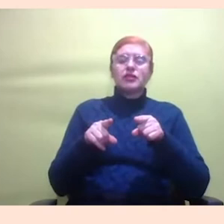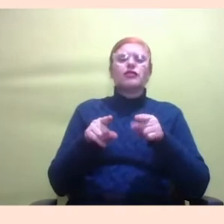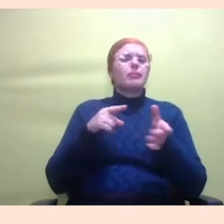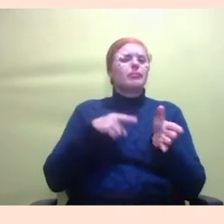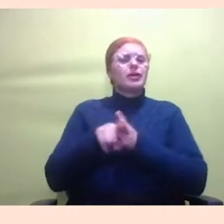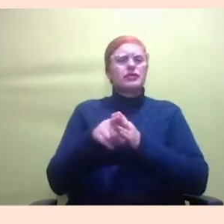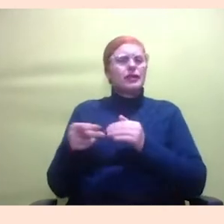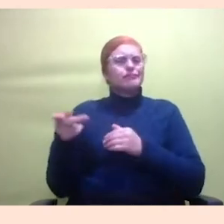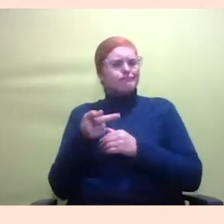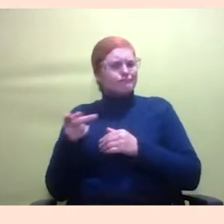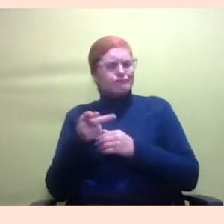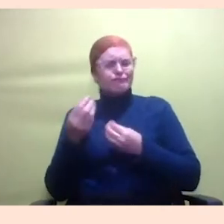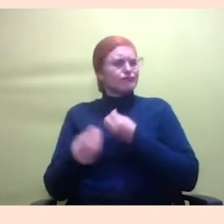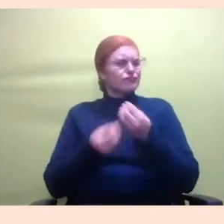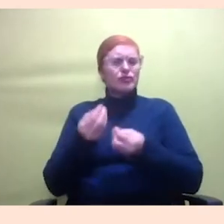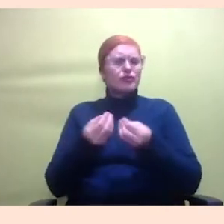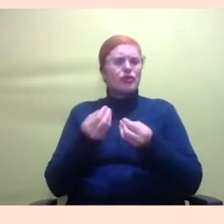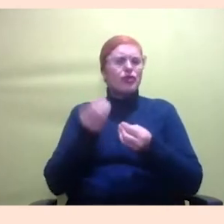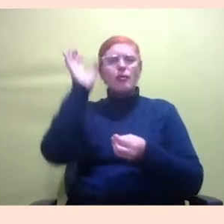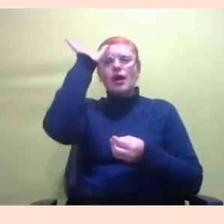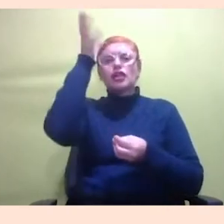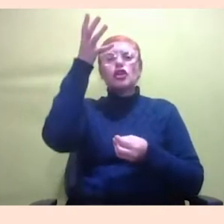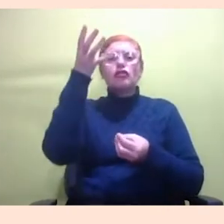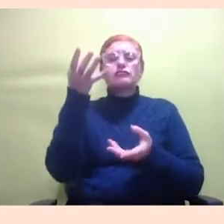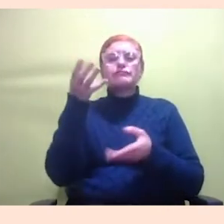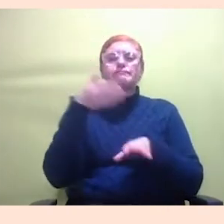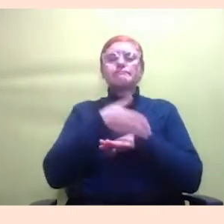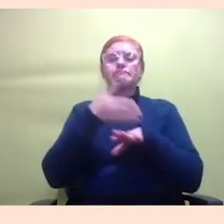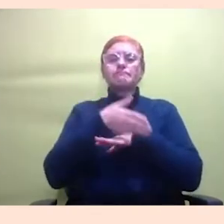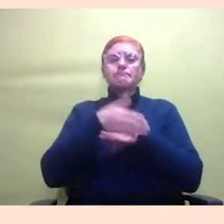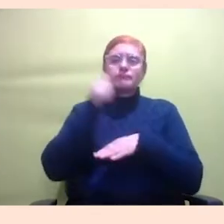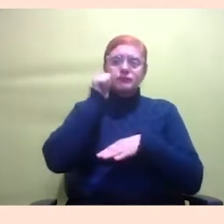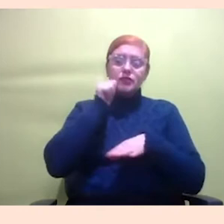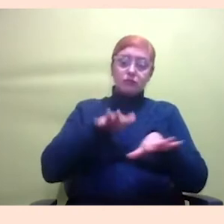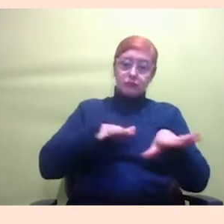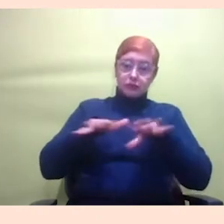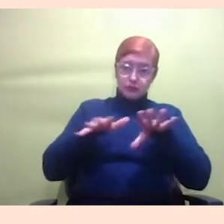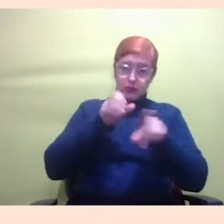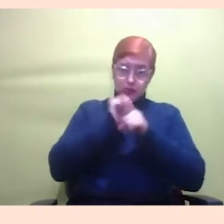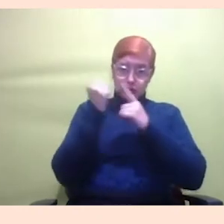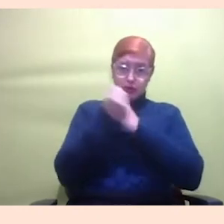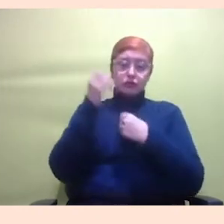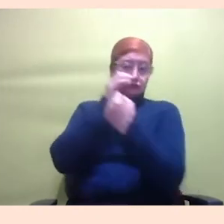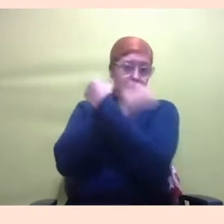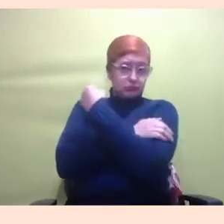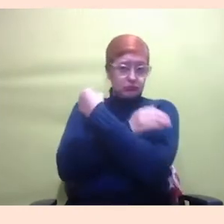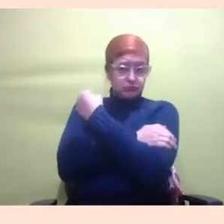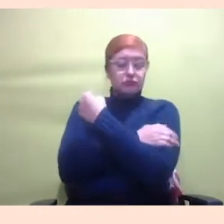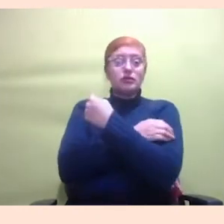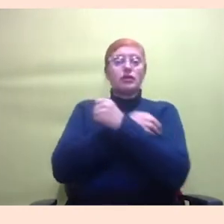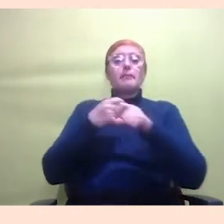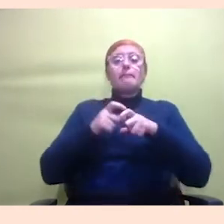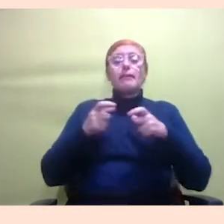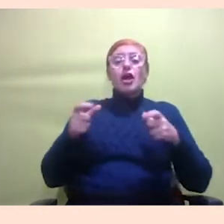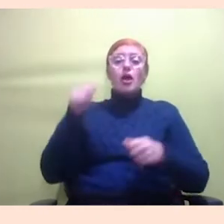vocês lidam, é que a participação de mulheres nos movimentos sociais feministas é majoritariamente mulheres